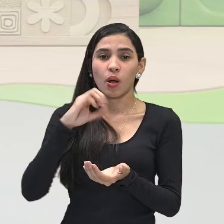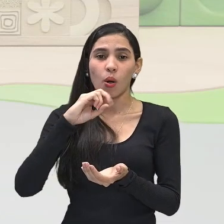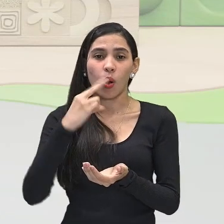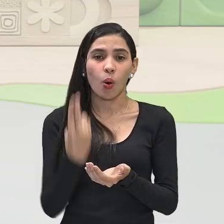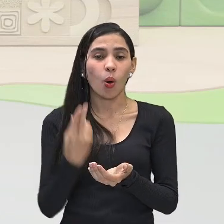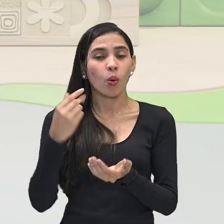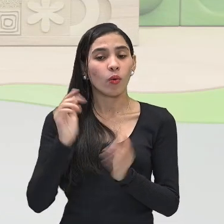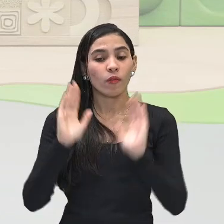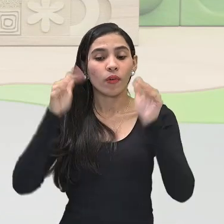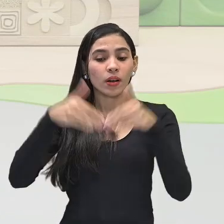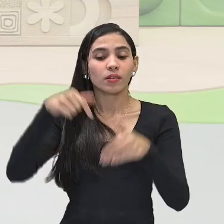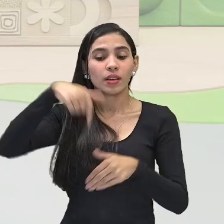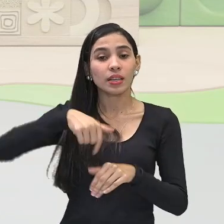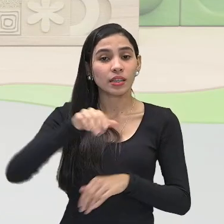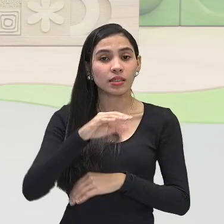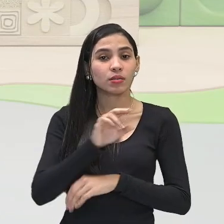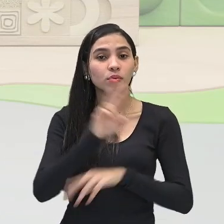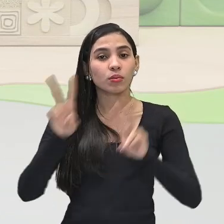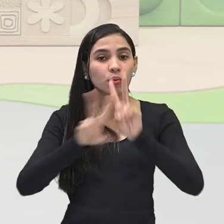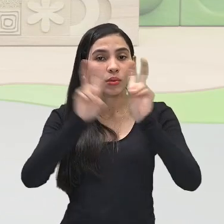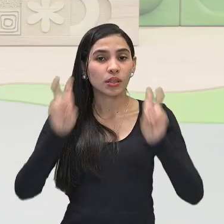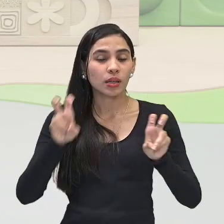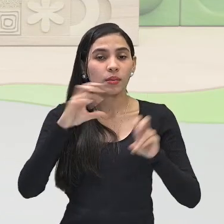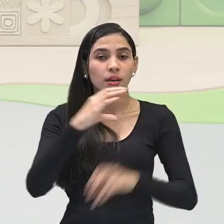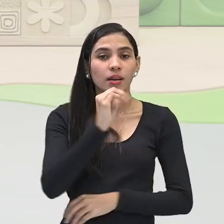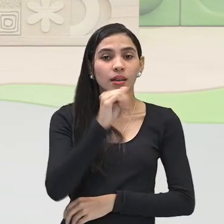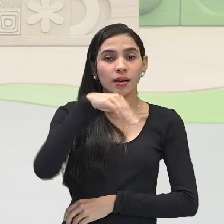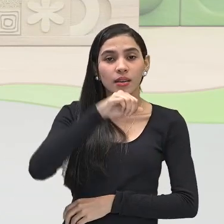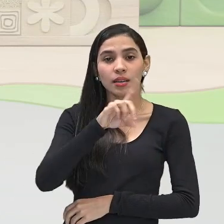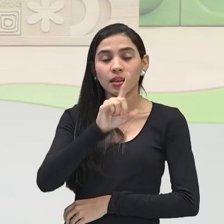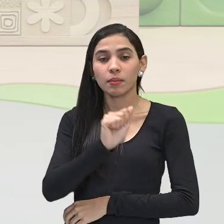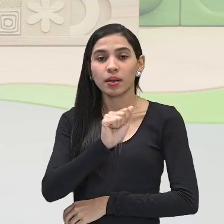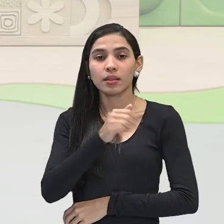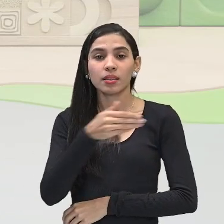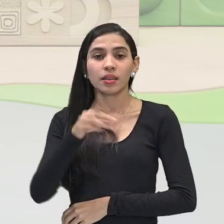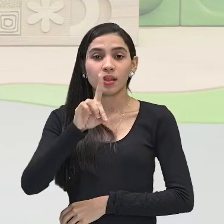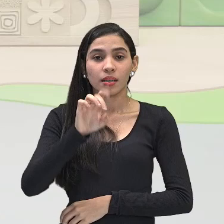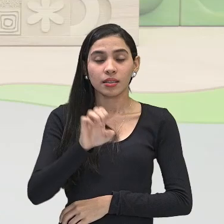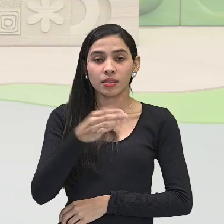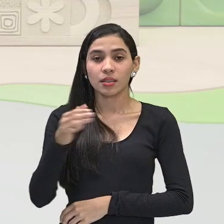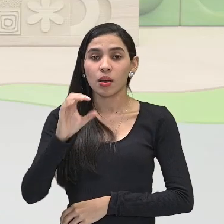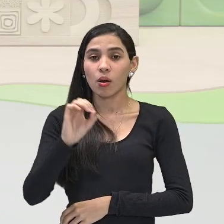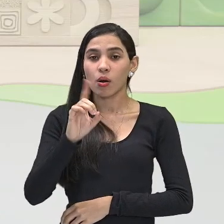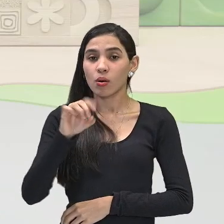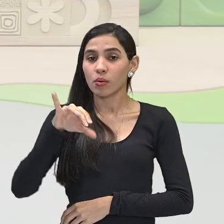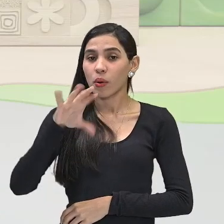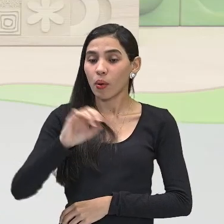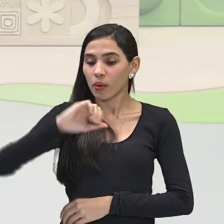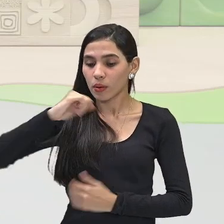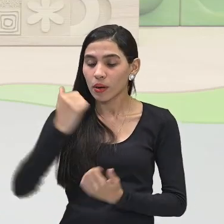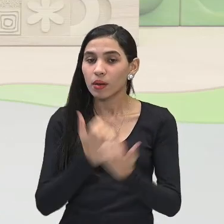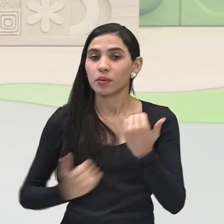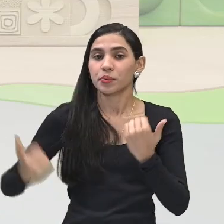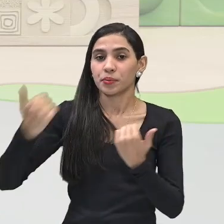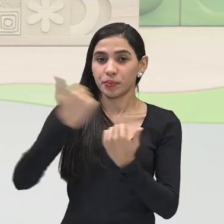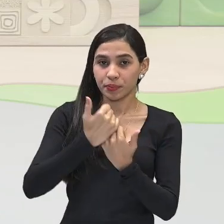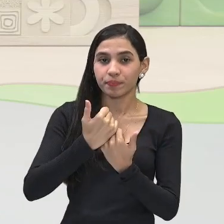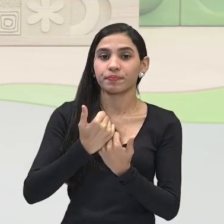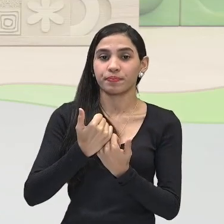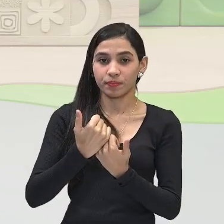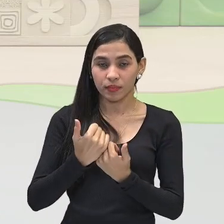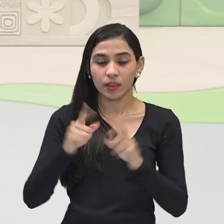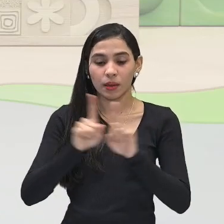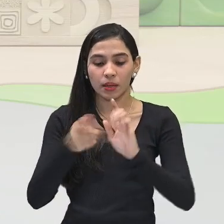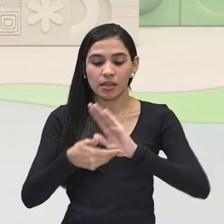assunto, a camada de ozônio, eles estão sendo substituídos, estão sendo